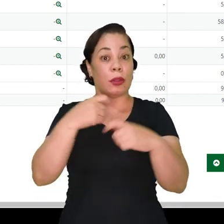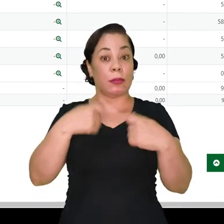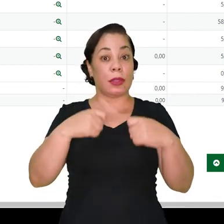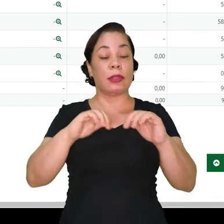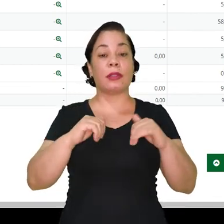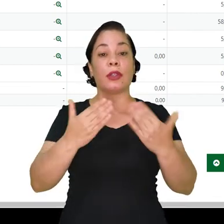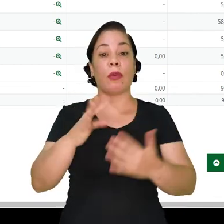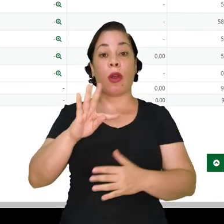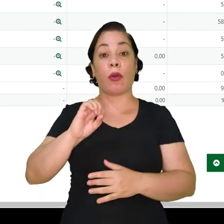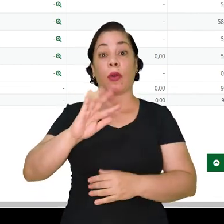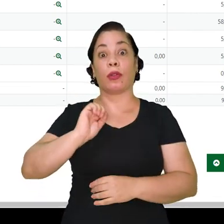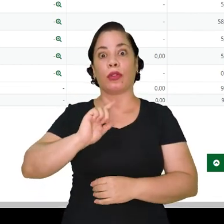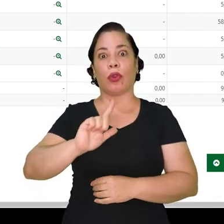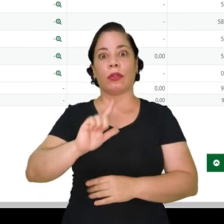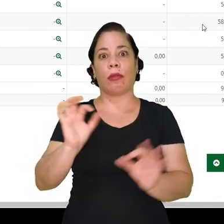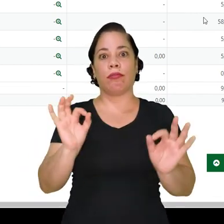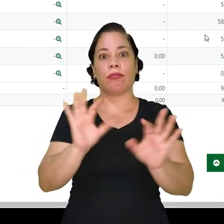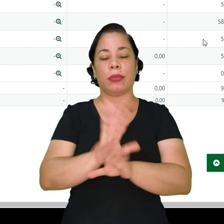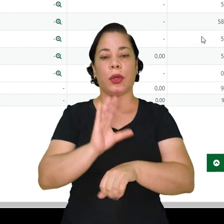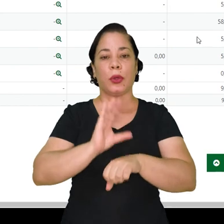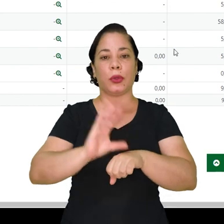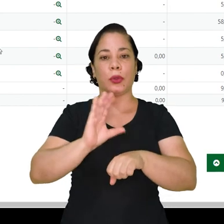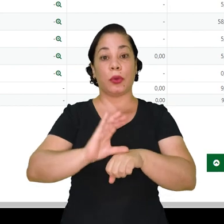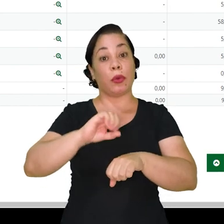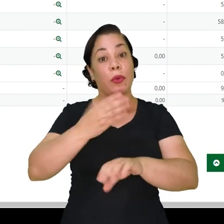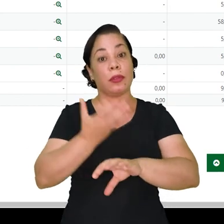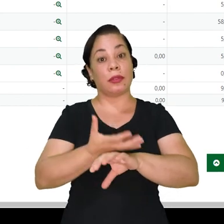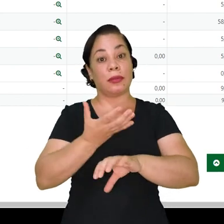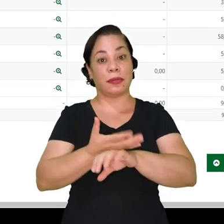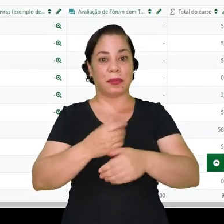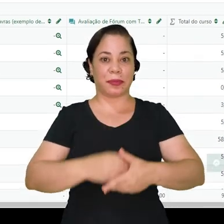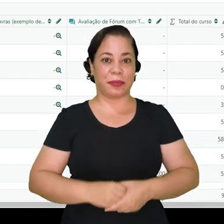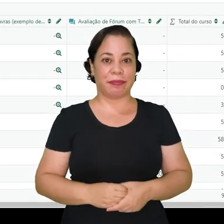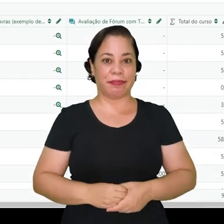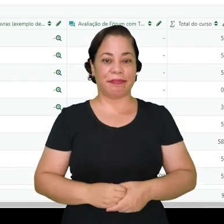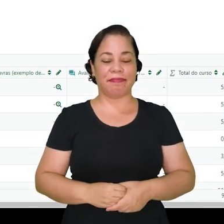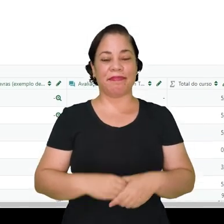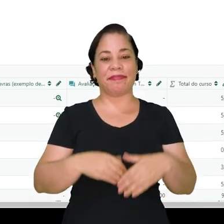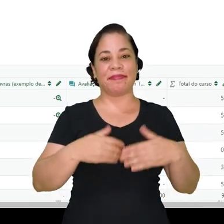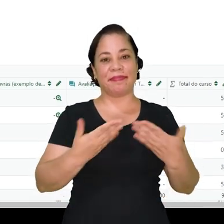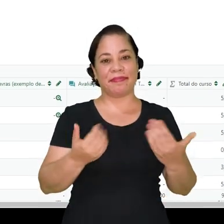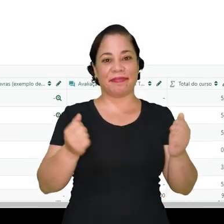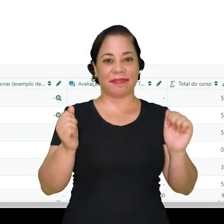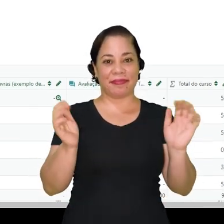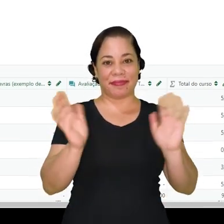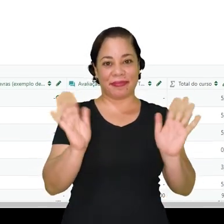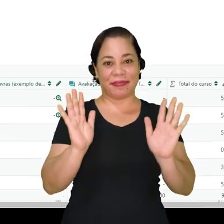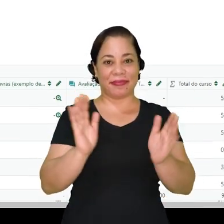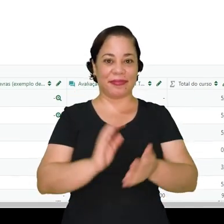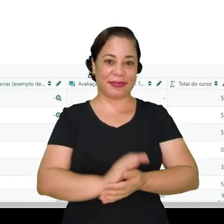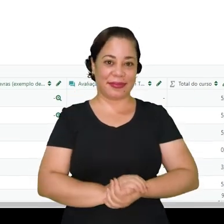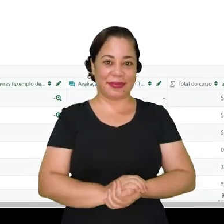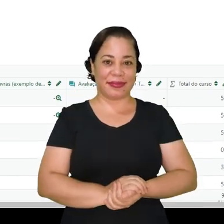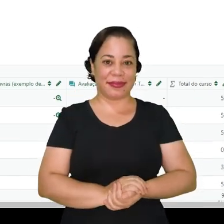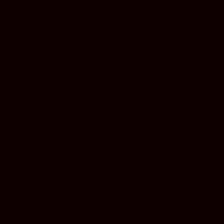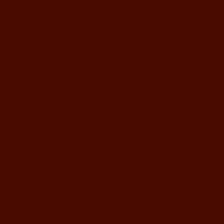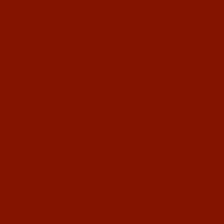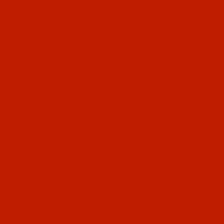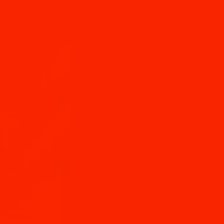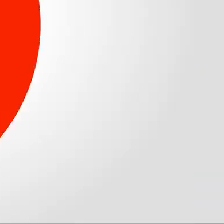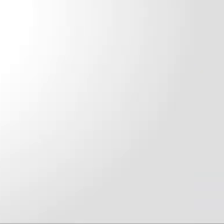qual é o total que ele tem no curso, na disciplina, até o momento. Então, é isso e até a próxima!